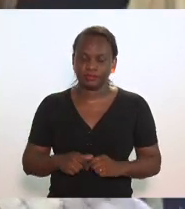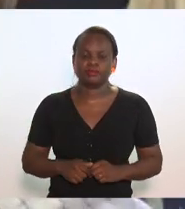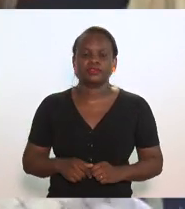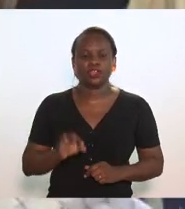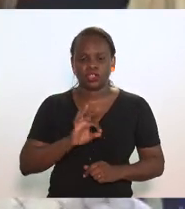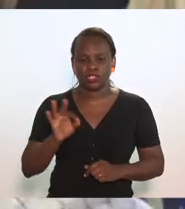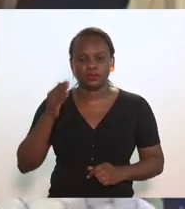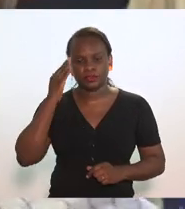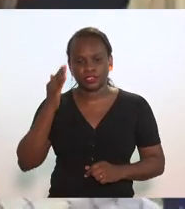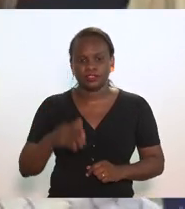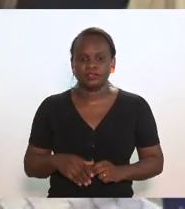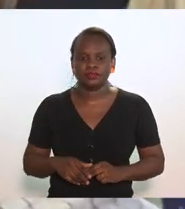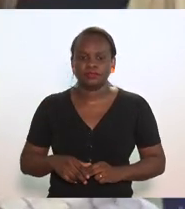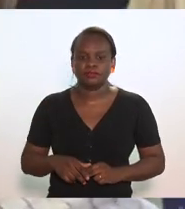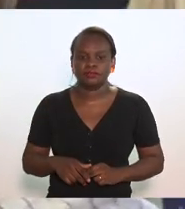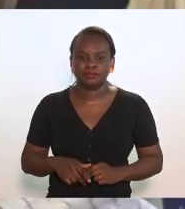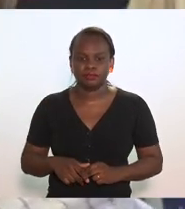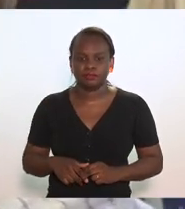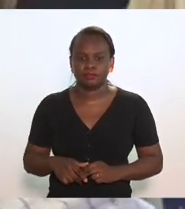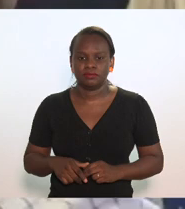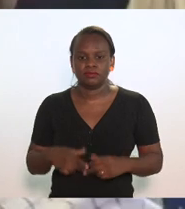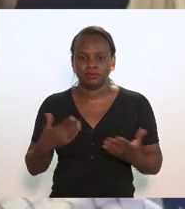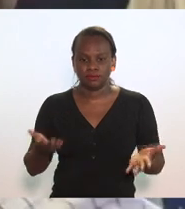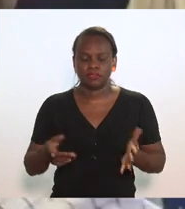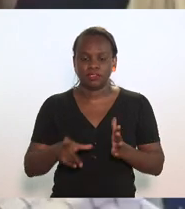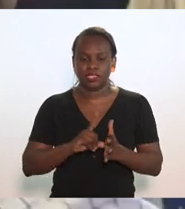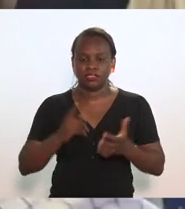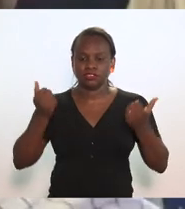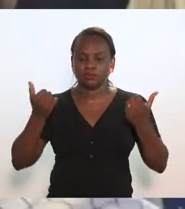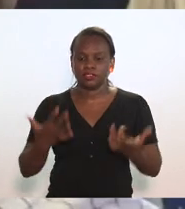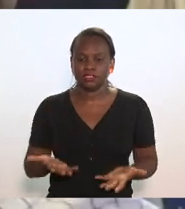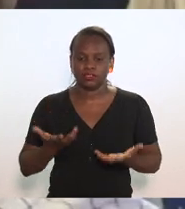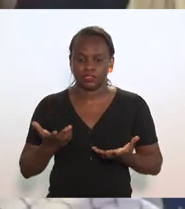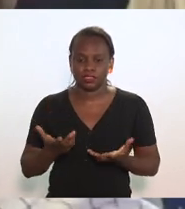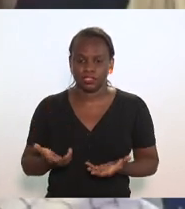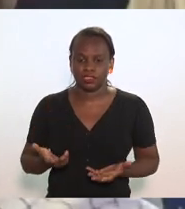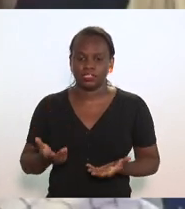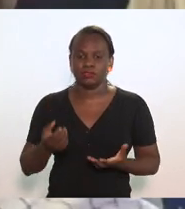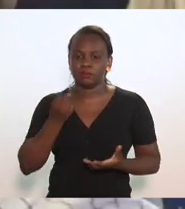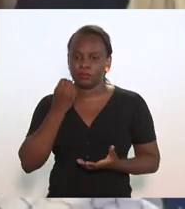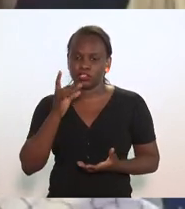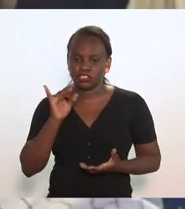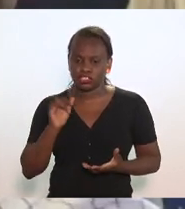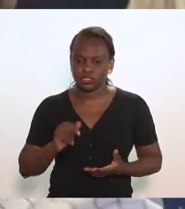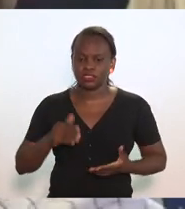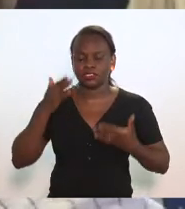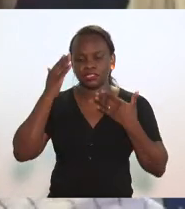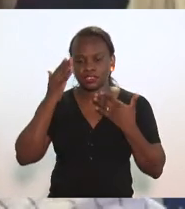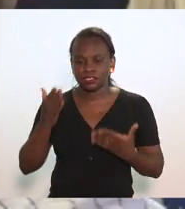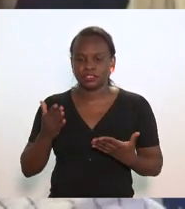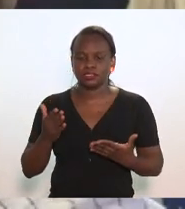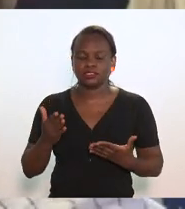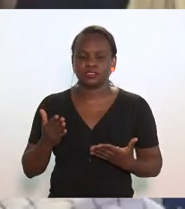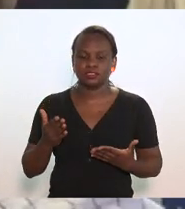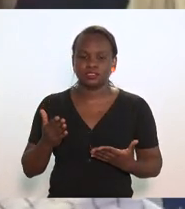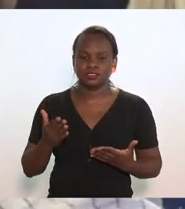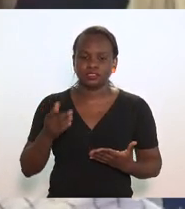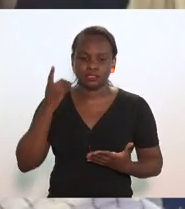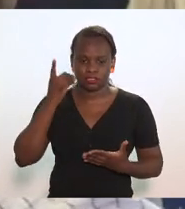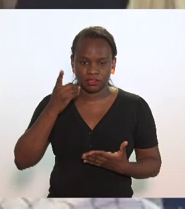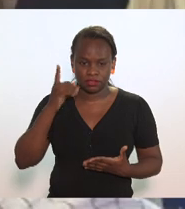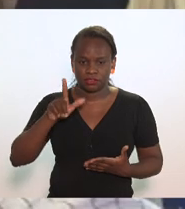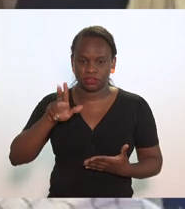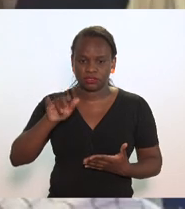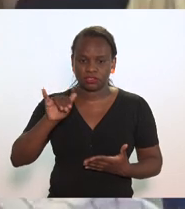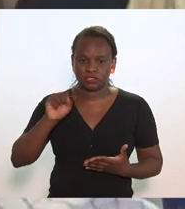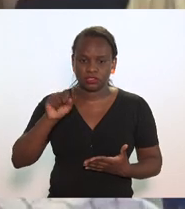Obrigado. Faz favor. Antes de mais nada, eu queria desejar bom dia, agradecer ao deputado